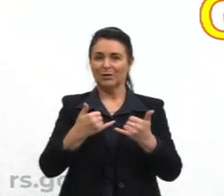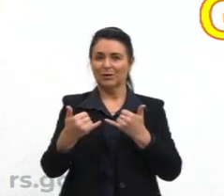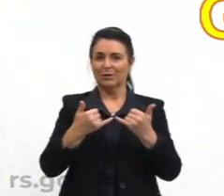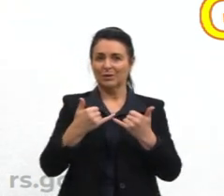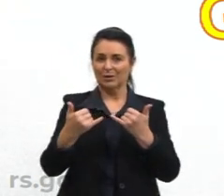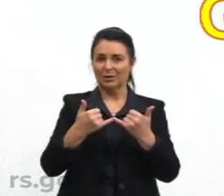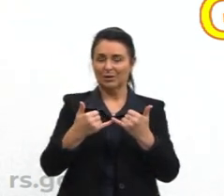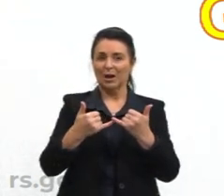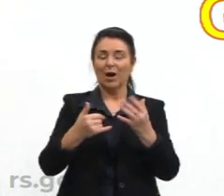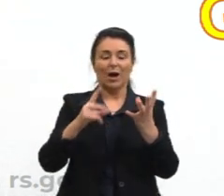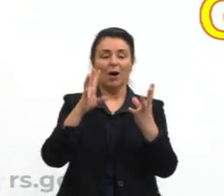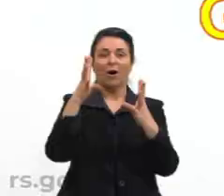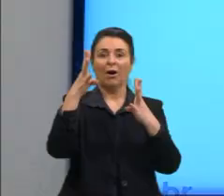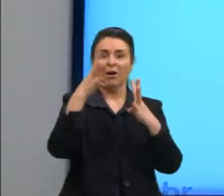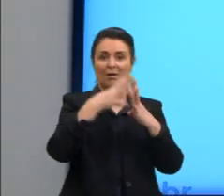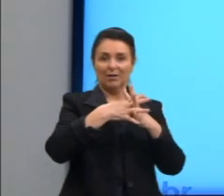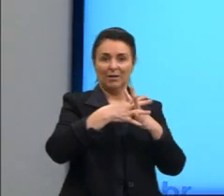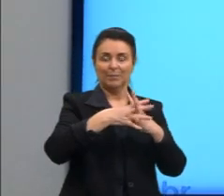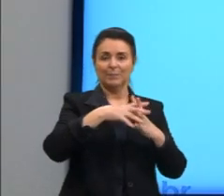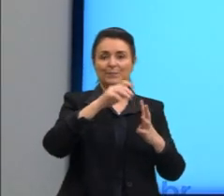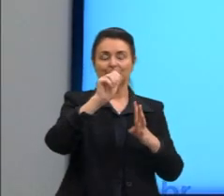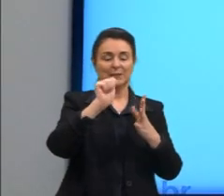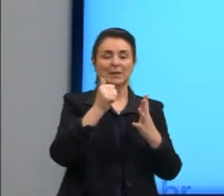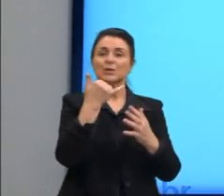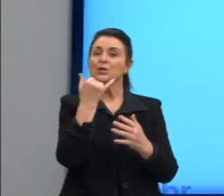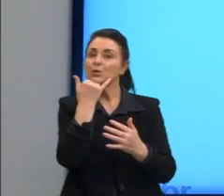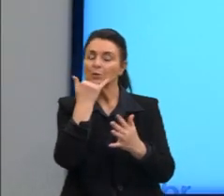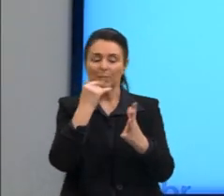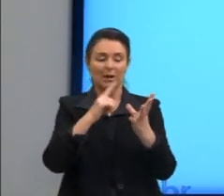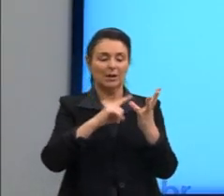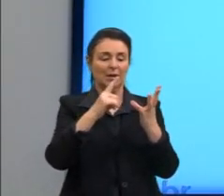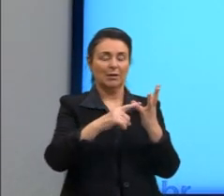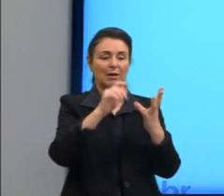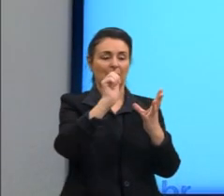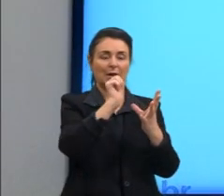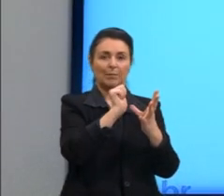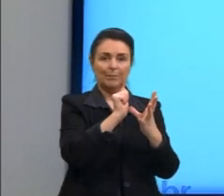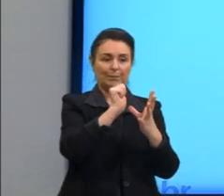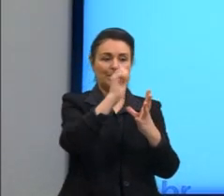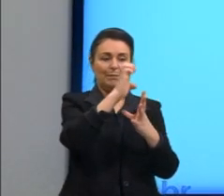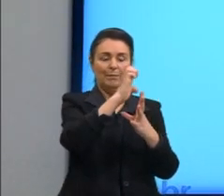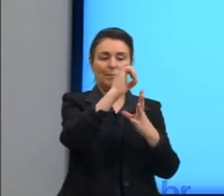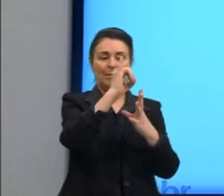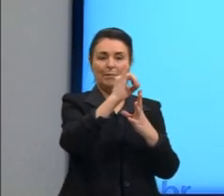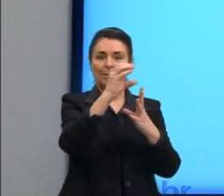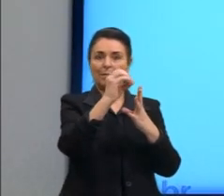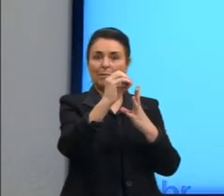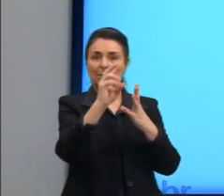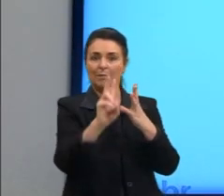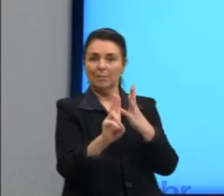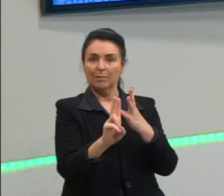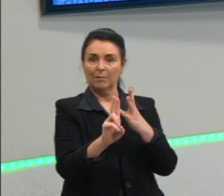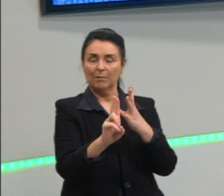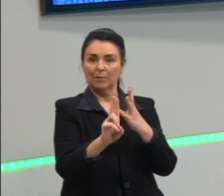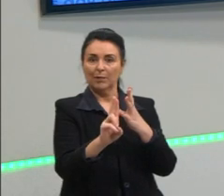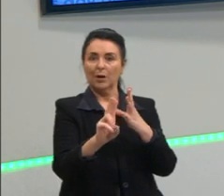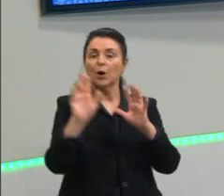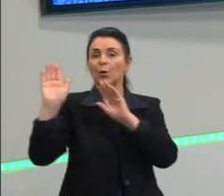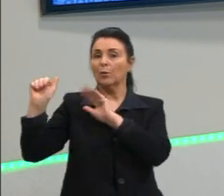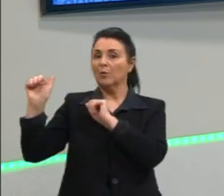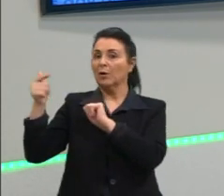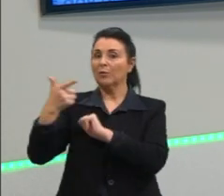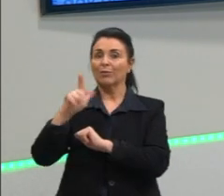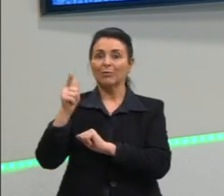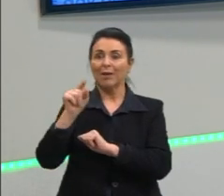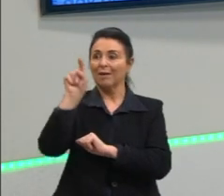vocales A, E, I, O. Na língua espanhola nós não temos a acentuação E ou